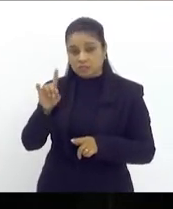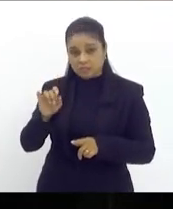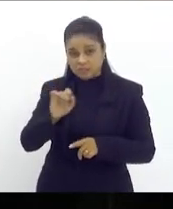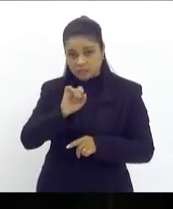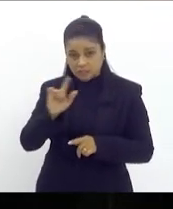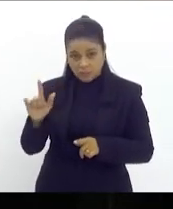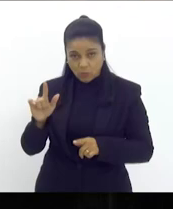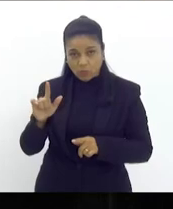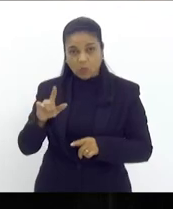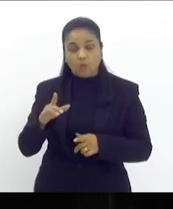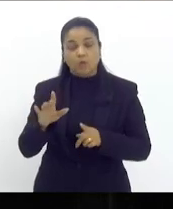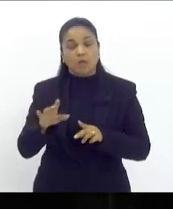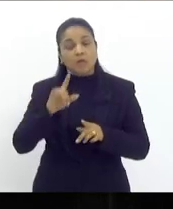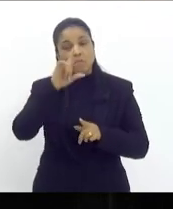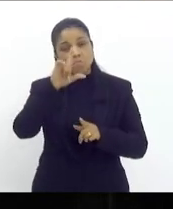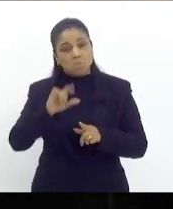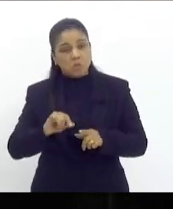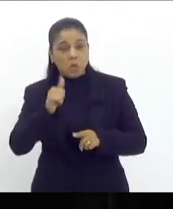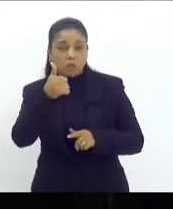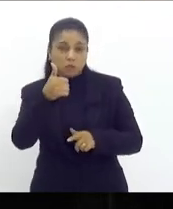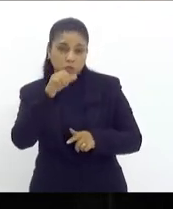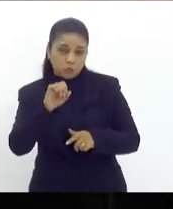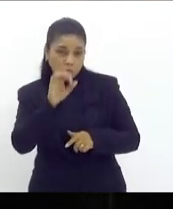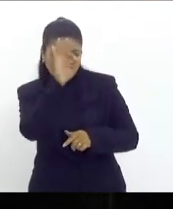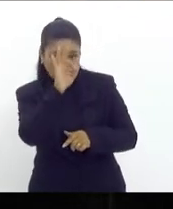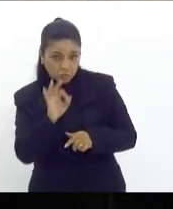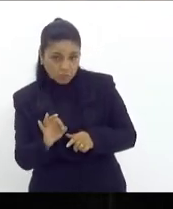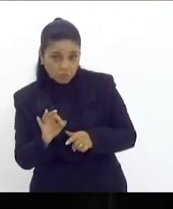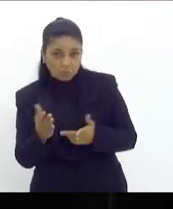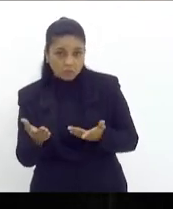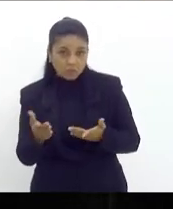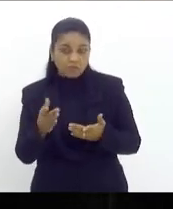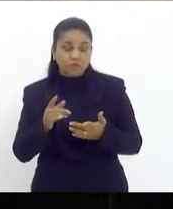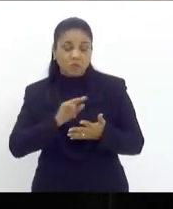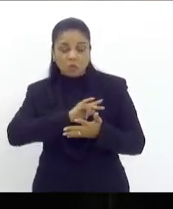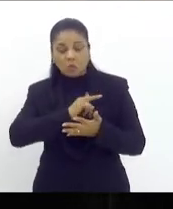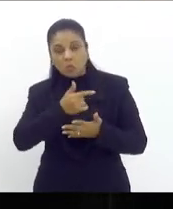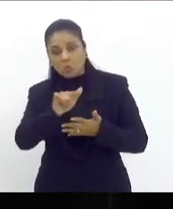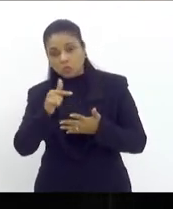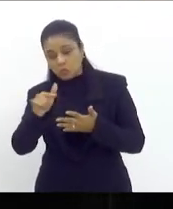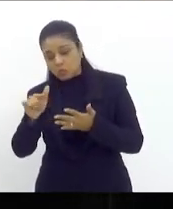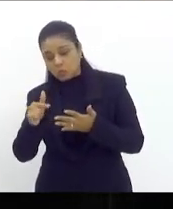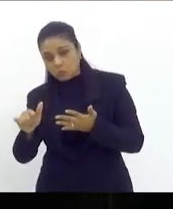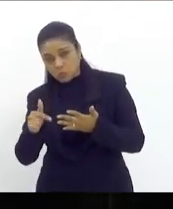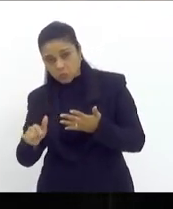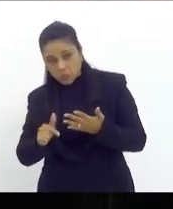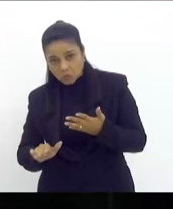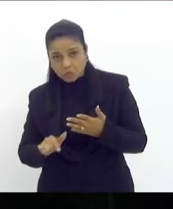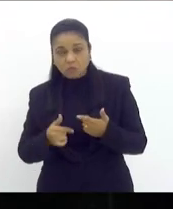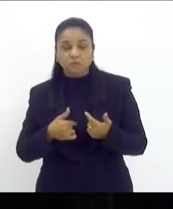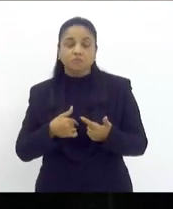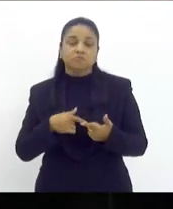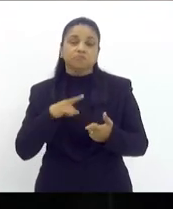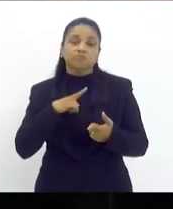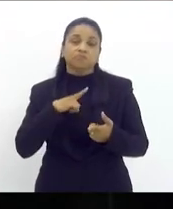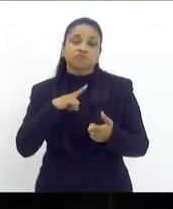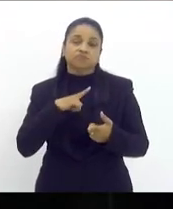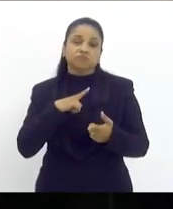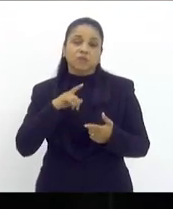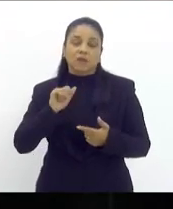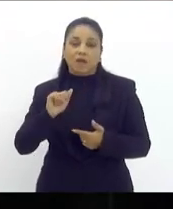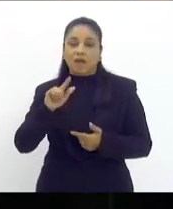eram menor que 18% todos esses outros segmentos tinham alíquotas